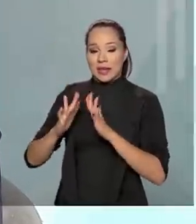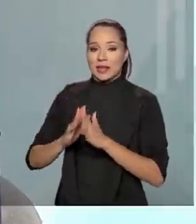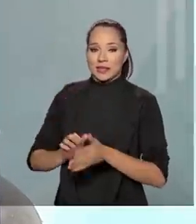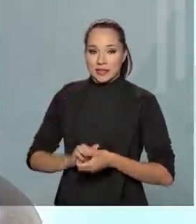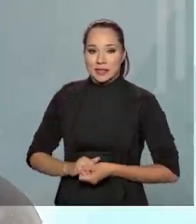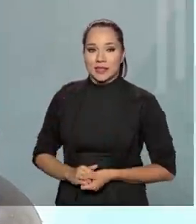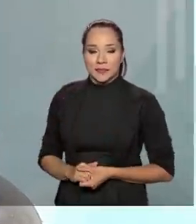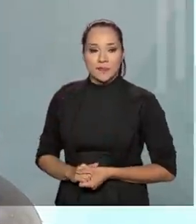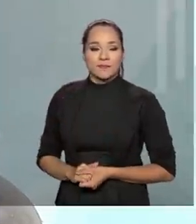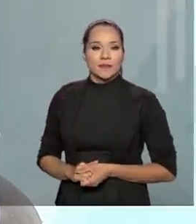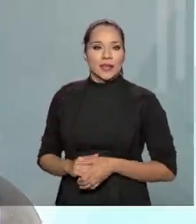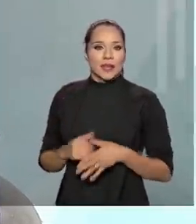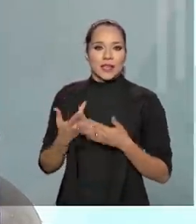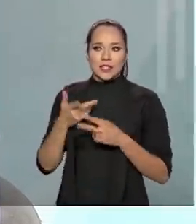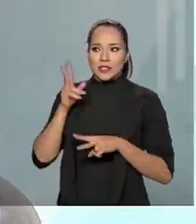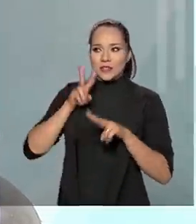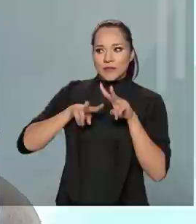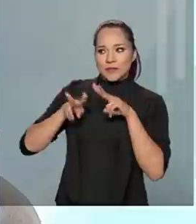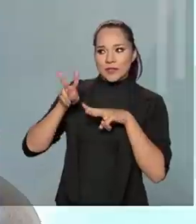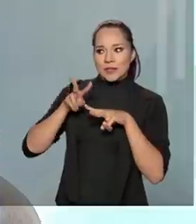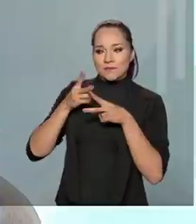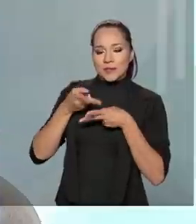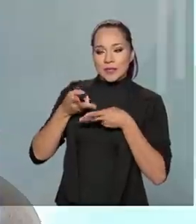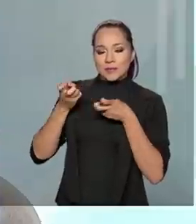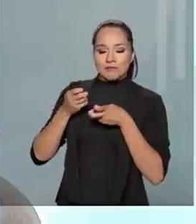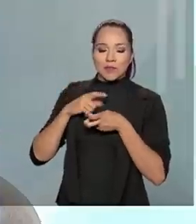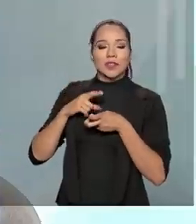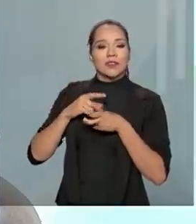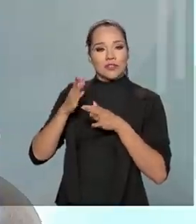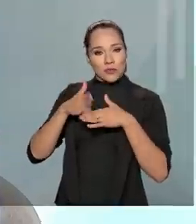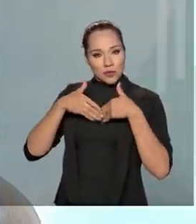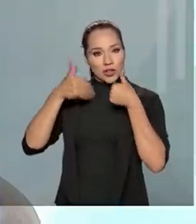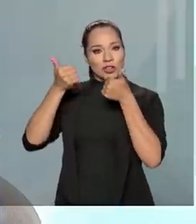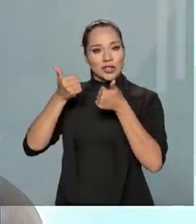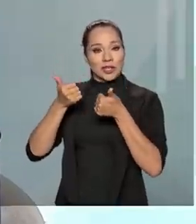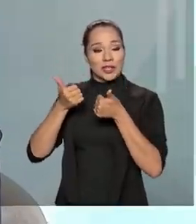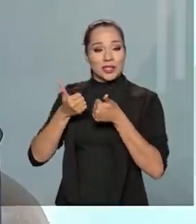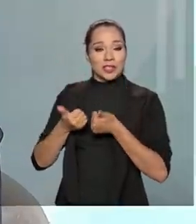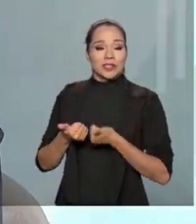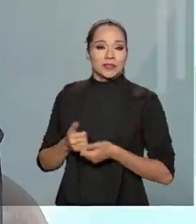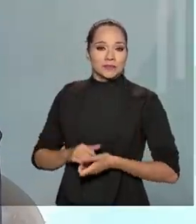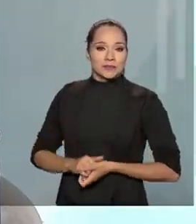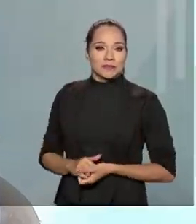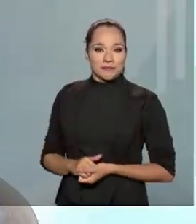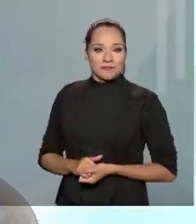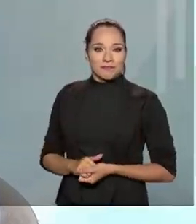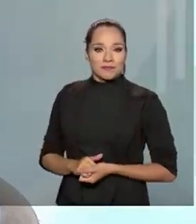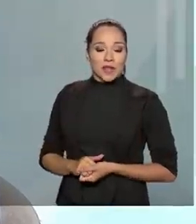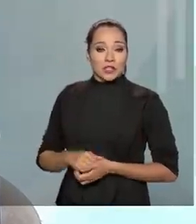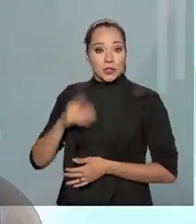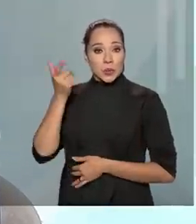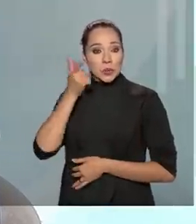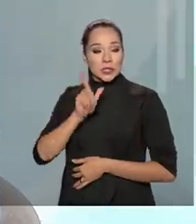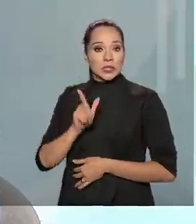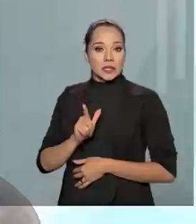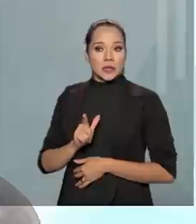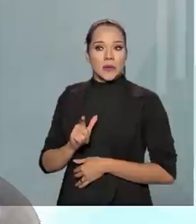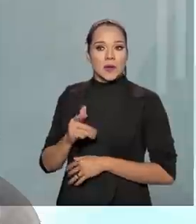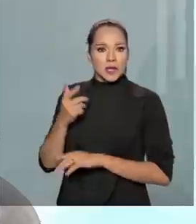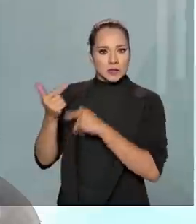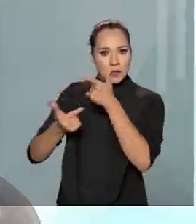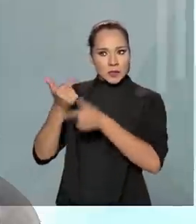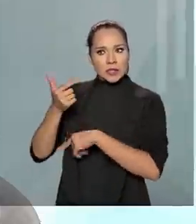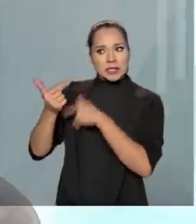A nossa percepção inicial é que houve uma melhoria de rendimento. nós conseguimos fazer com que os